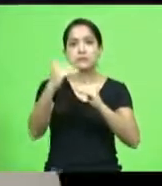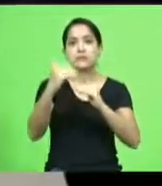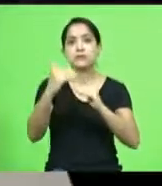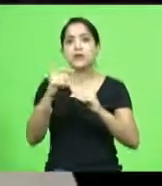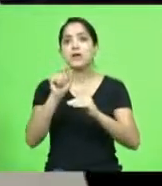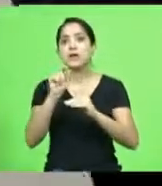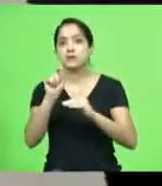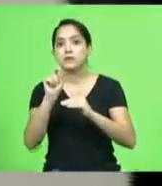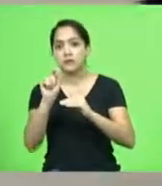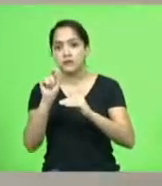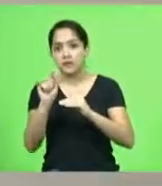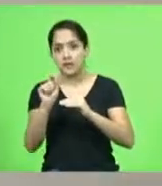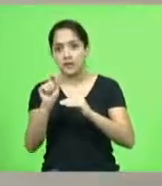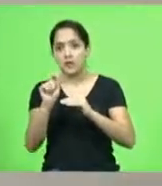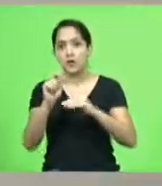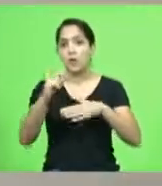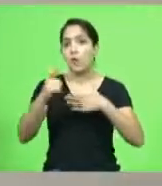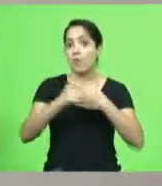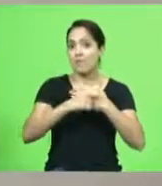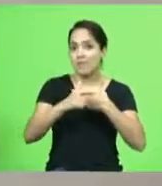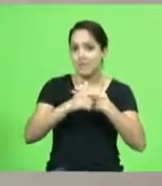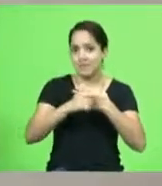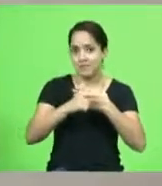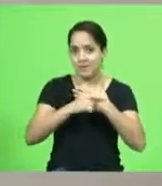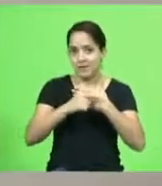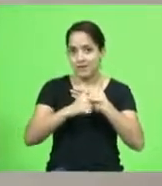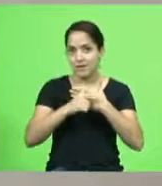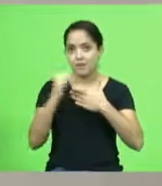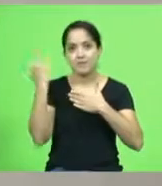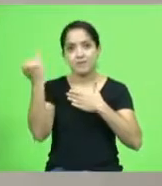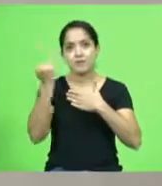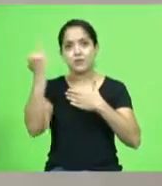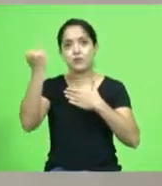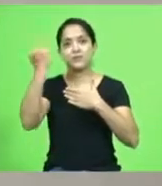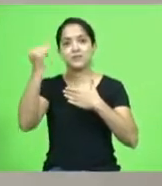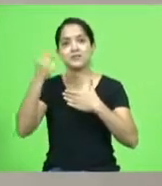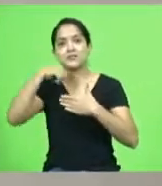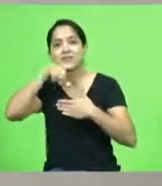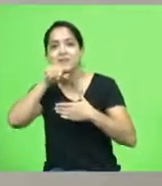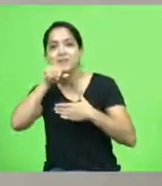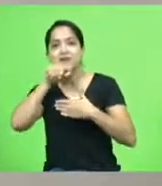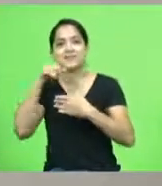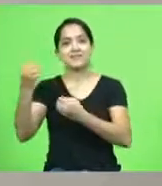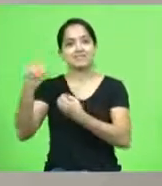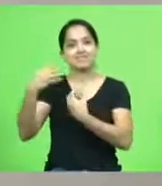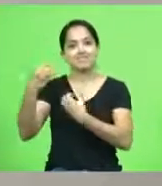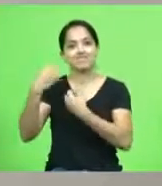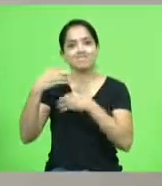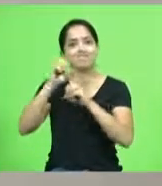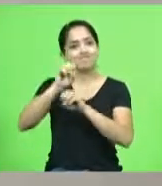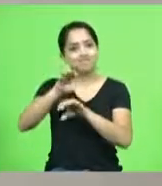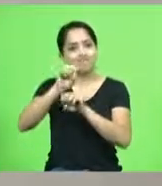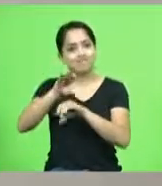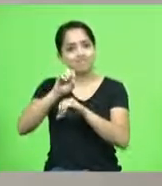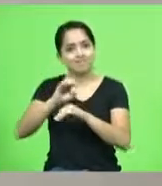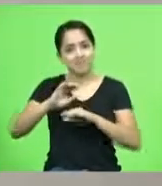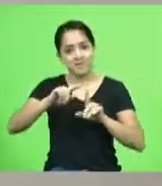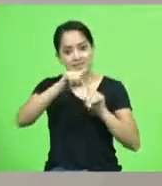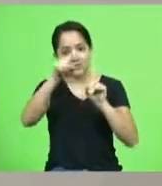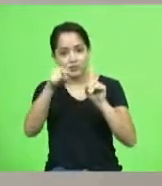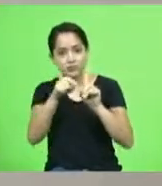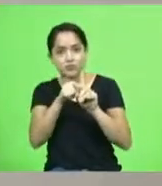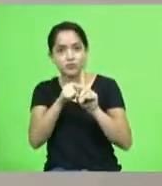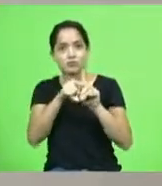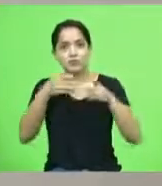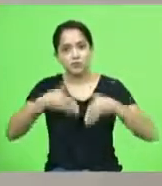o papel fundamental dos ensinamentos da mãe desde lá do momento do ventre até a nossa